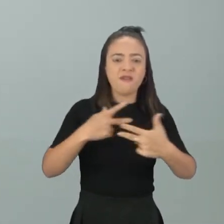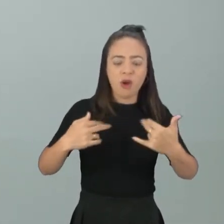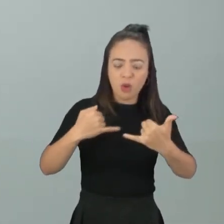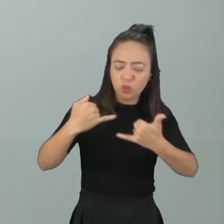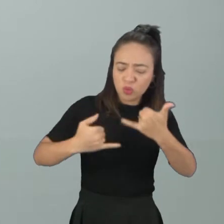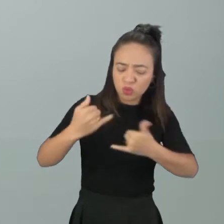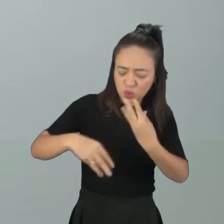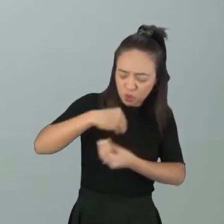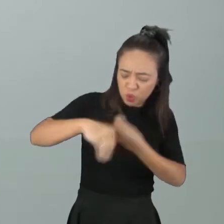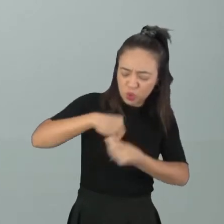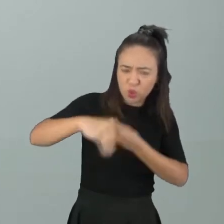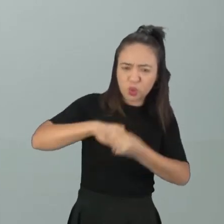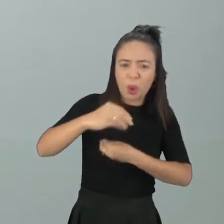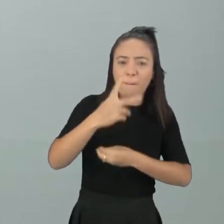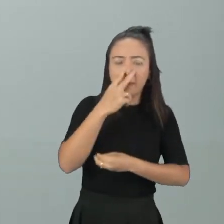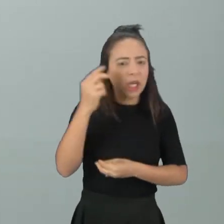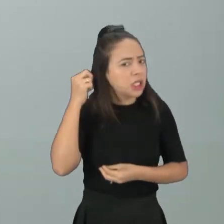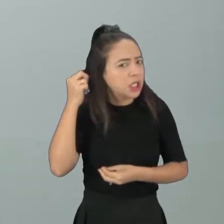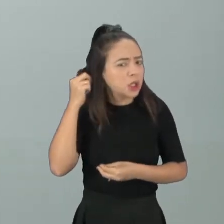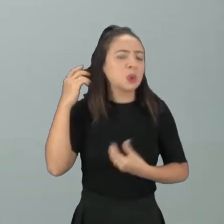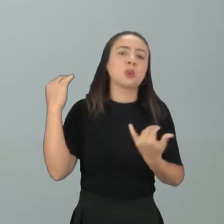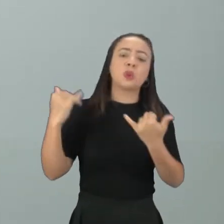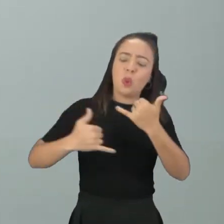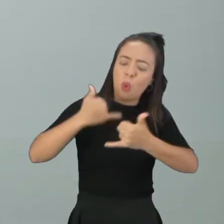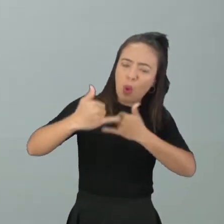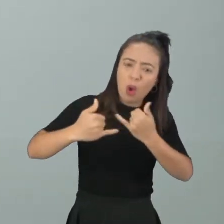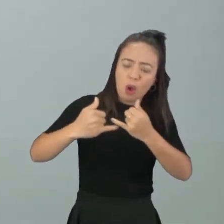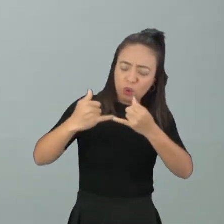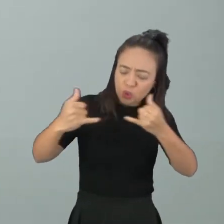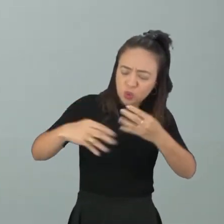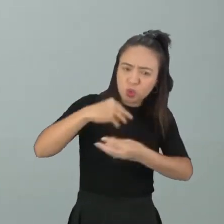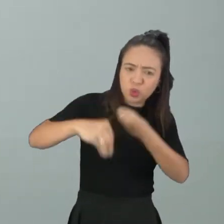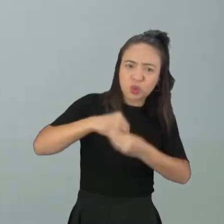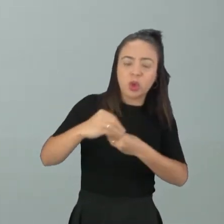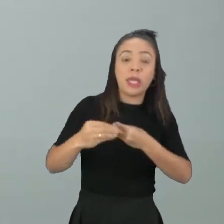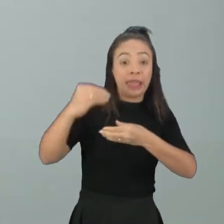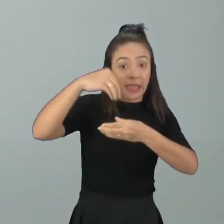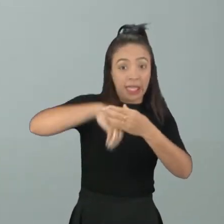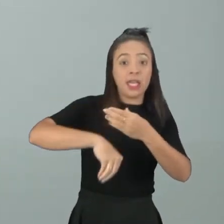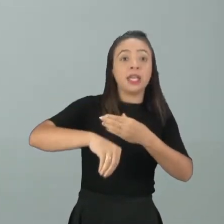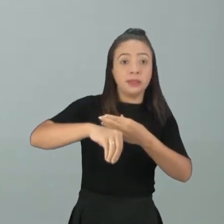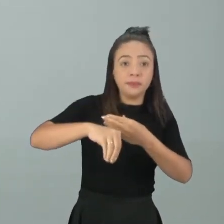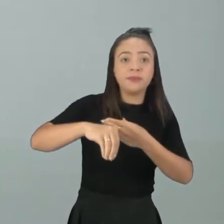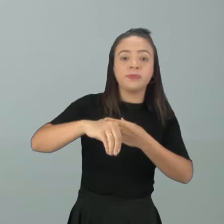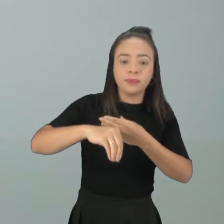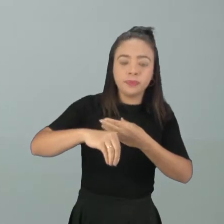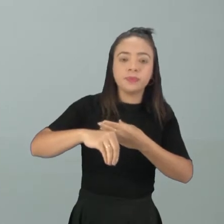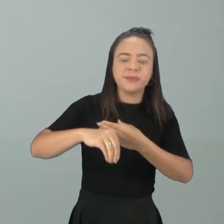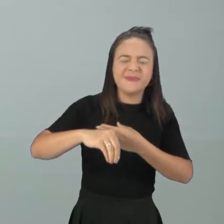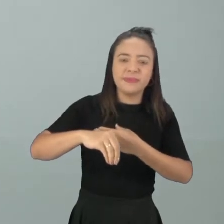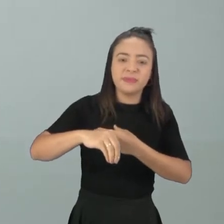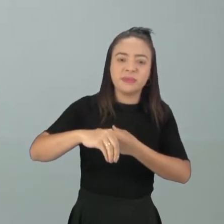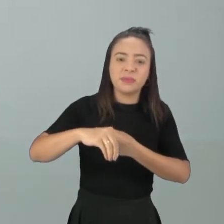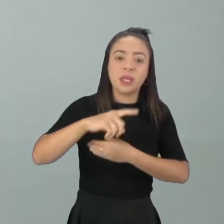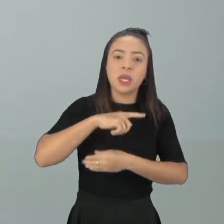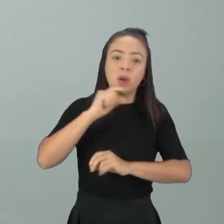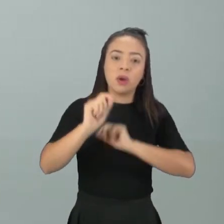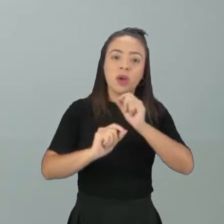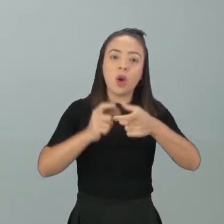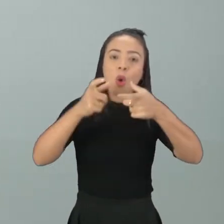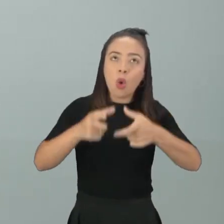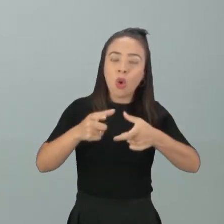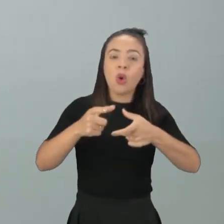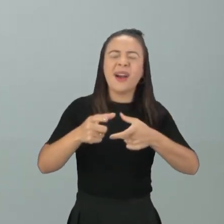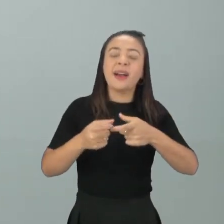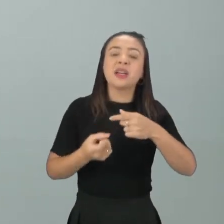finos, né? Como se fossem fios de cabelo. E aí, nesses fios, nesses túbulos, né? Pequenos tubos, é onde são